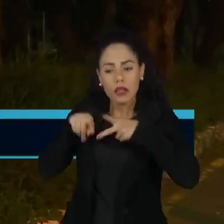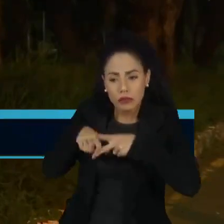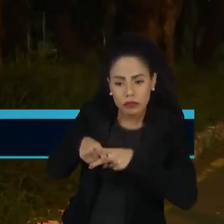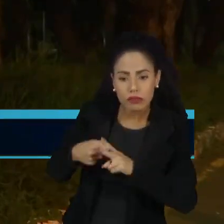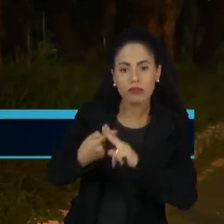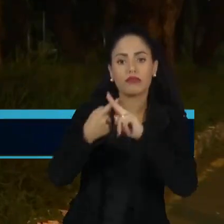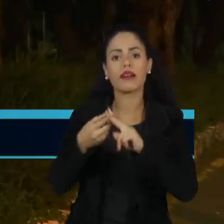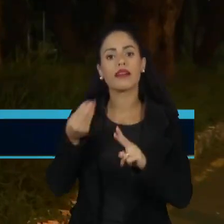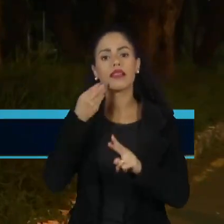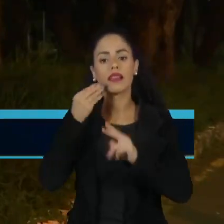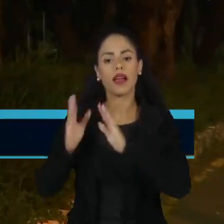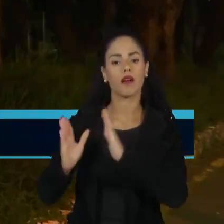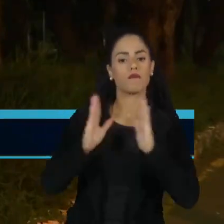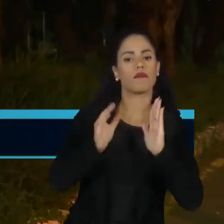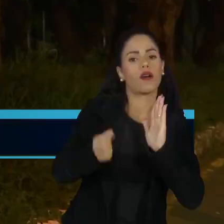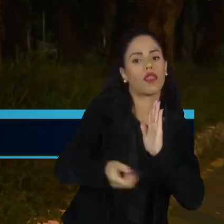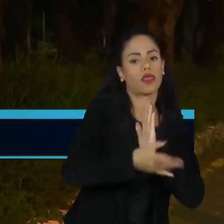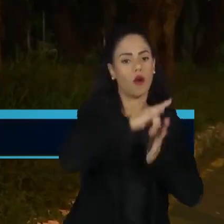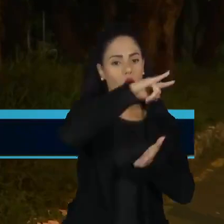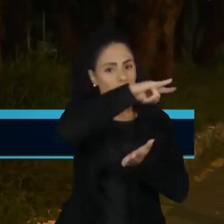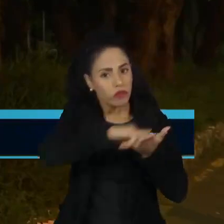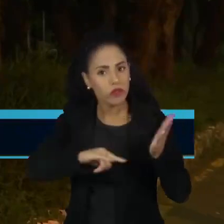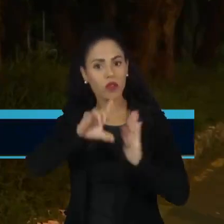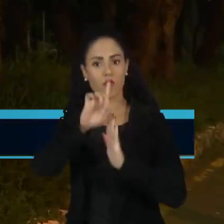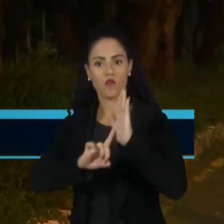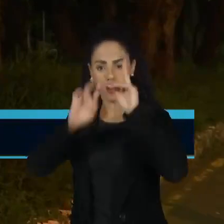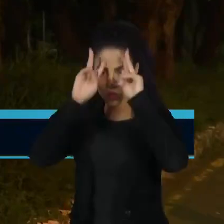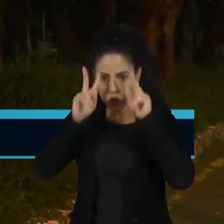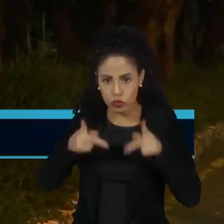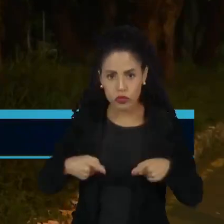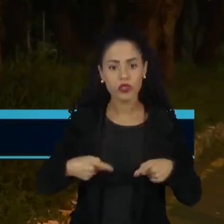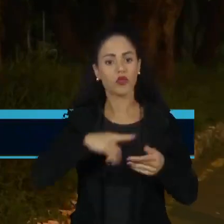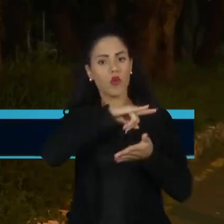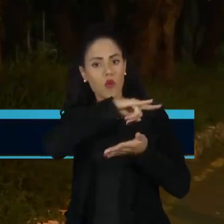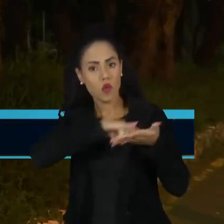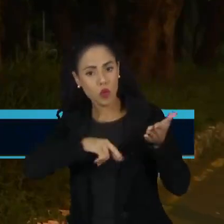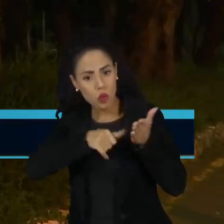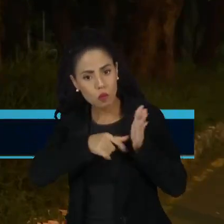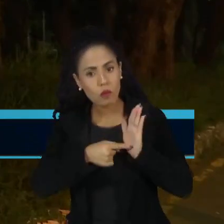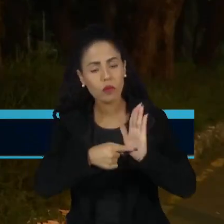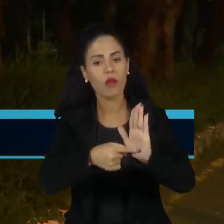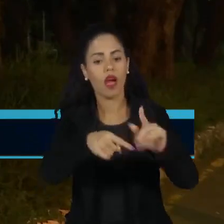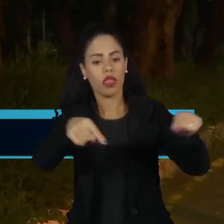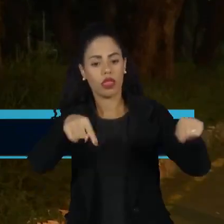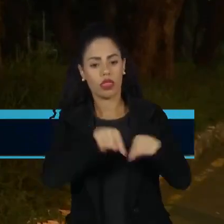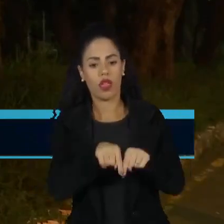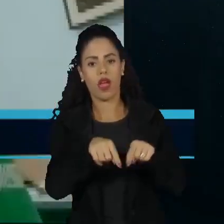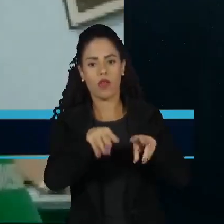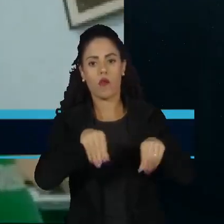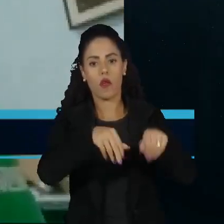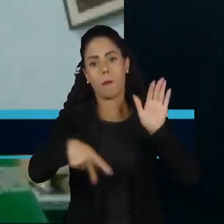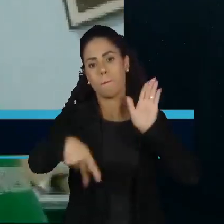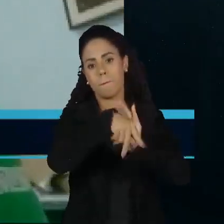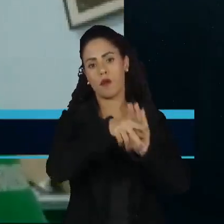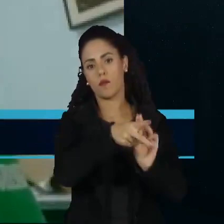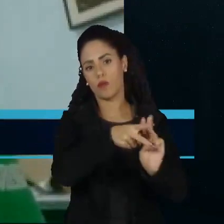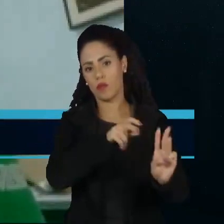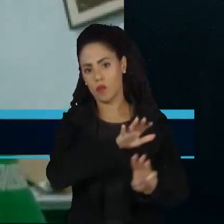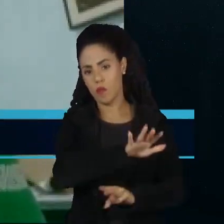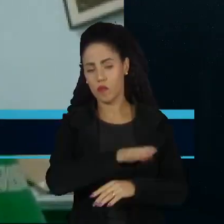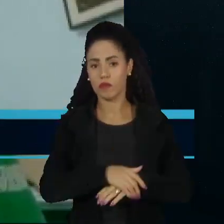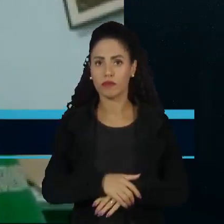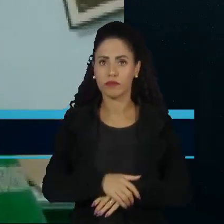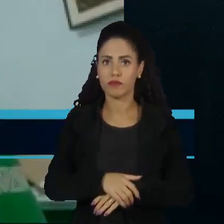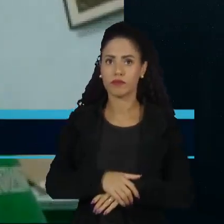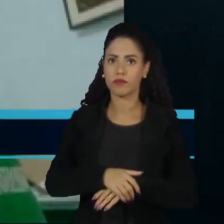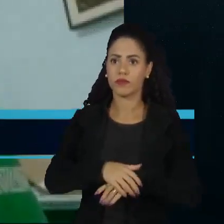representar uma nova etapa na garantia de direitos, como a retificação de documentos e a demarcação de terras. Demarcar os territórios